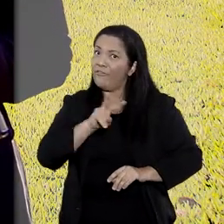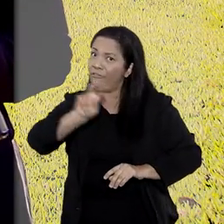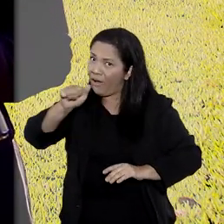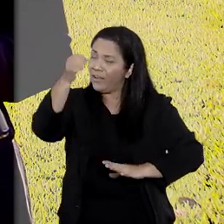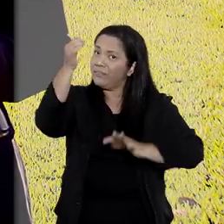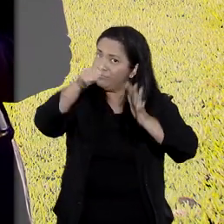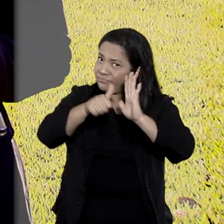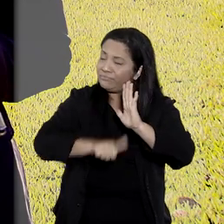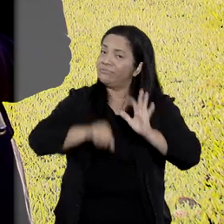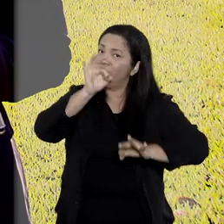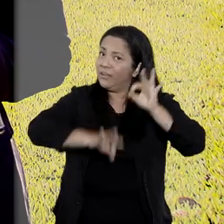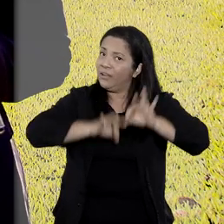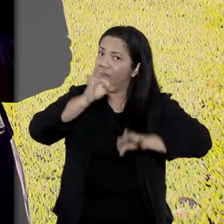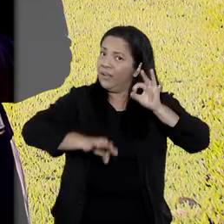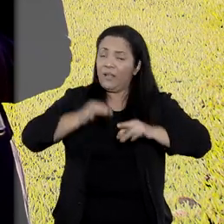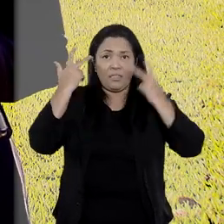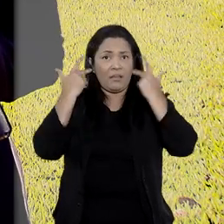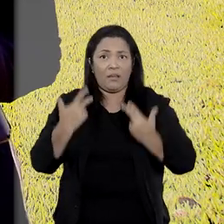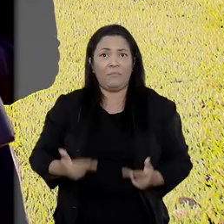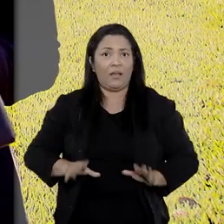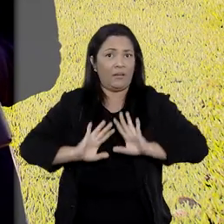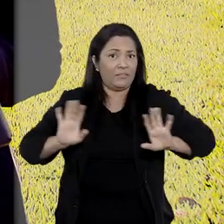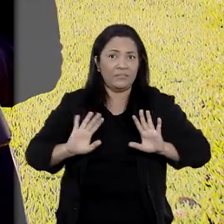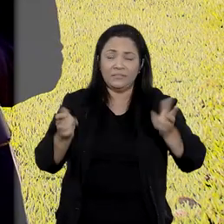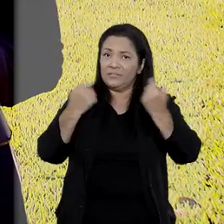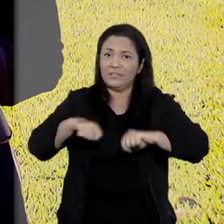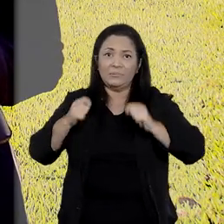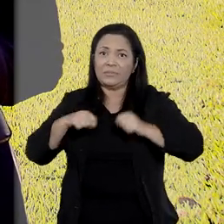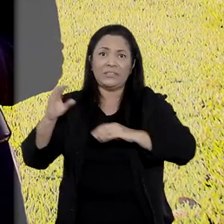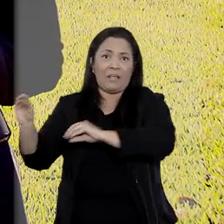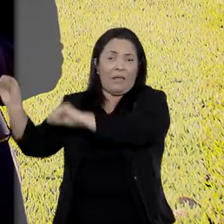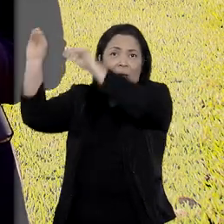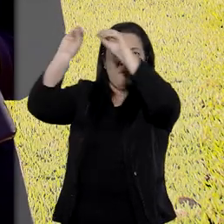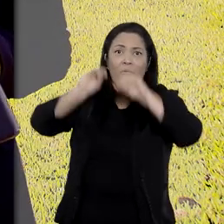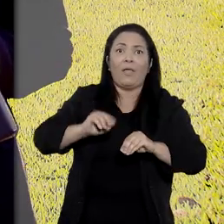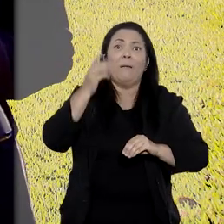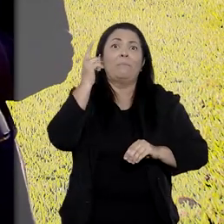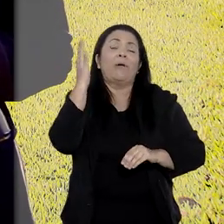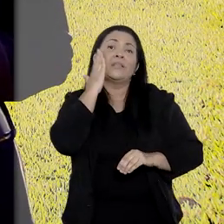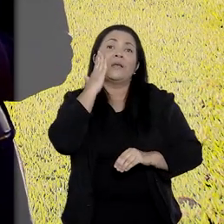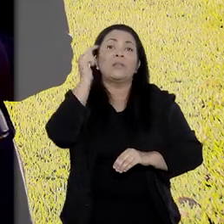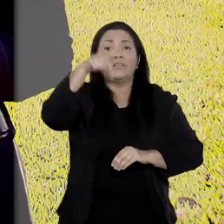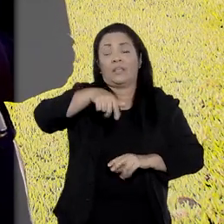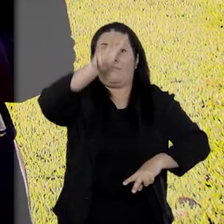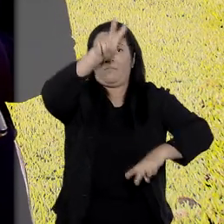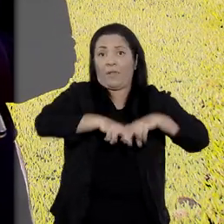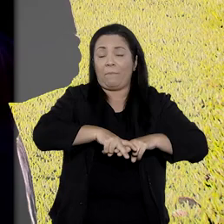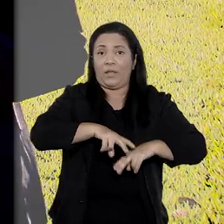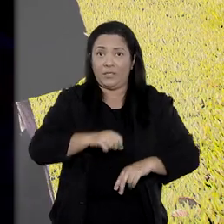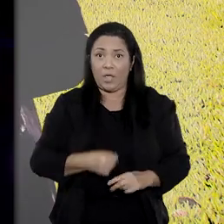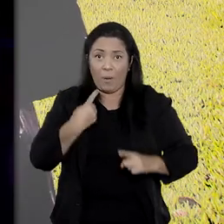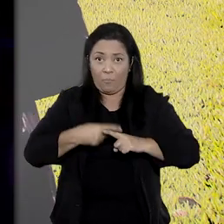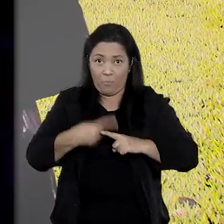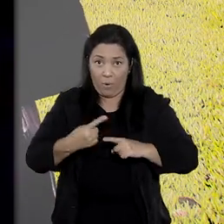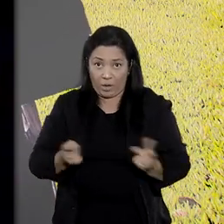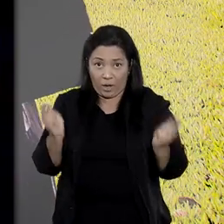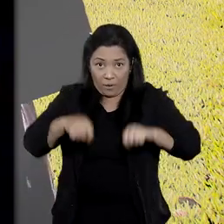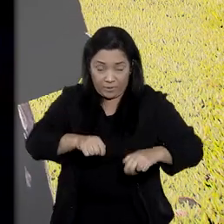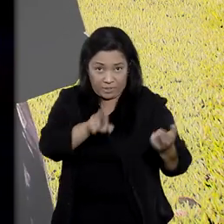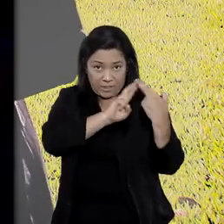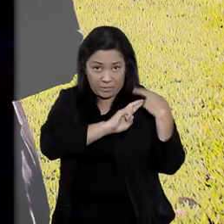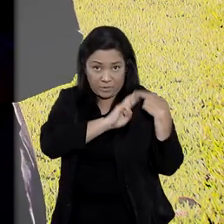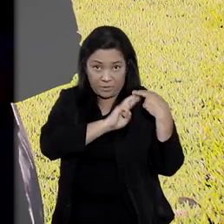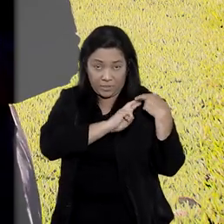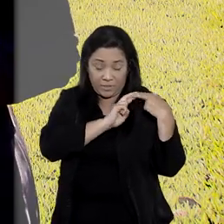o pedido de homologação da sentença estrangeira e de transferência da execução da pena para o Brasil. Isso porque a competência do tribunal